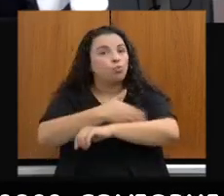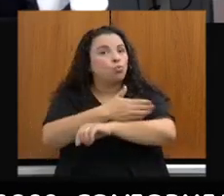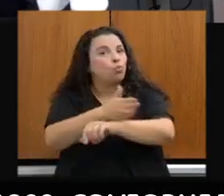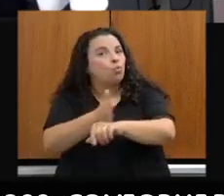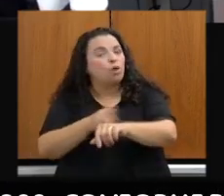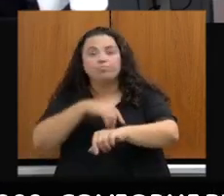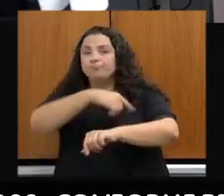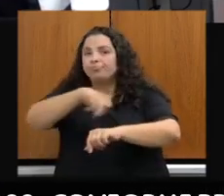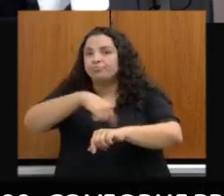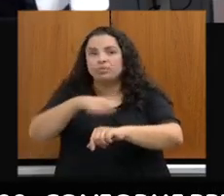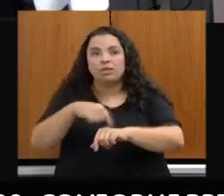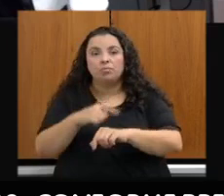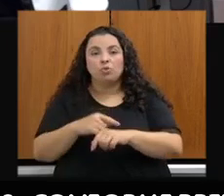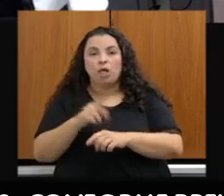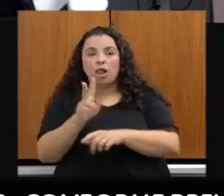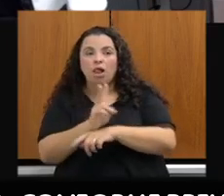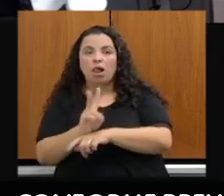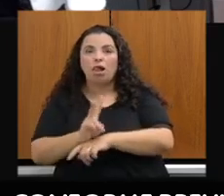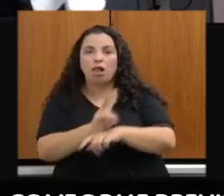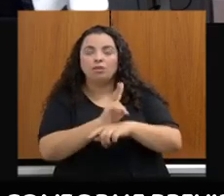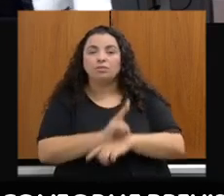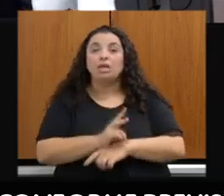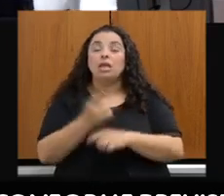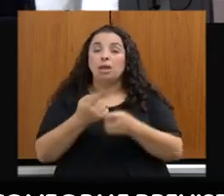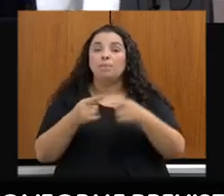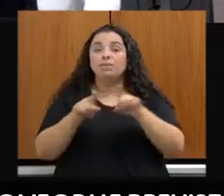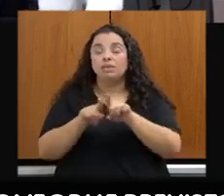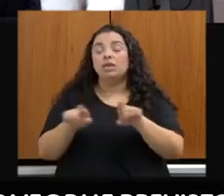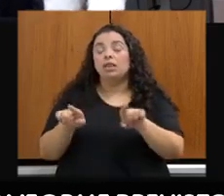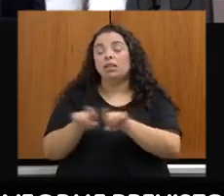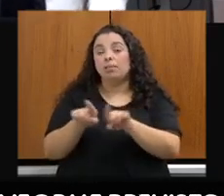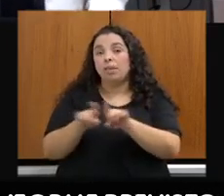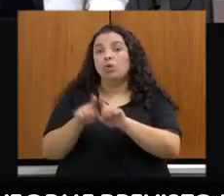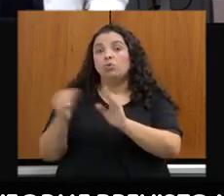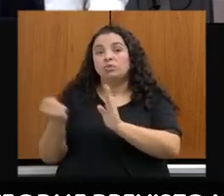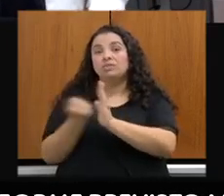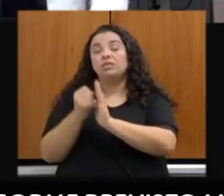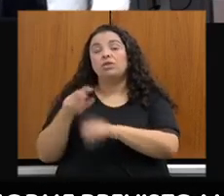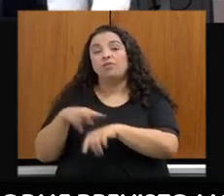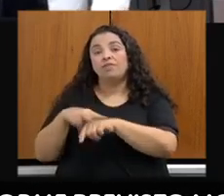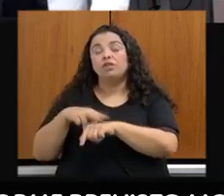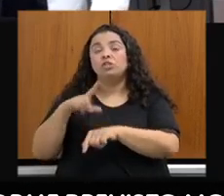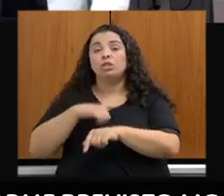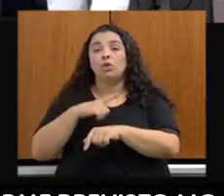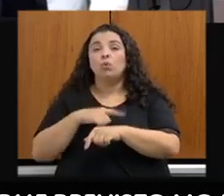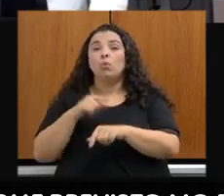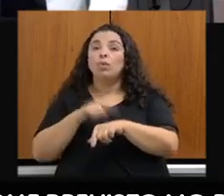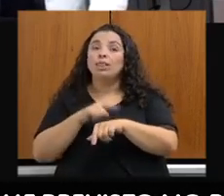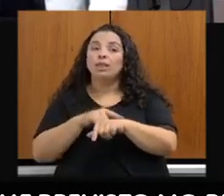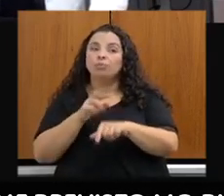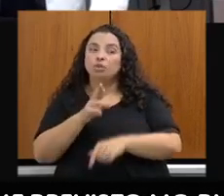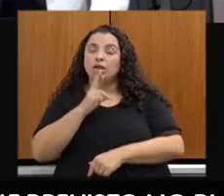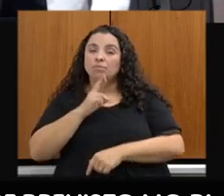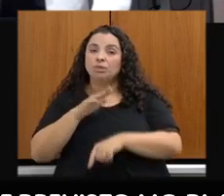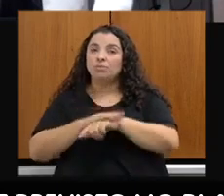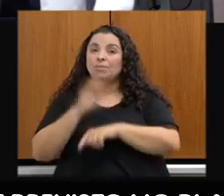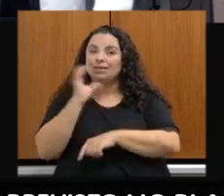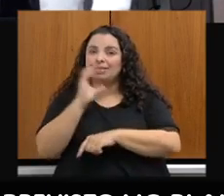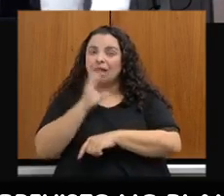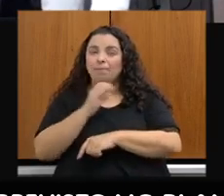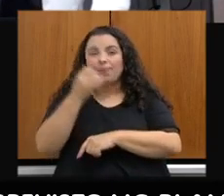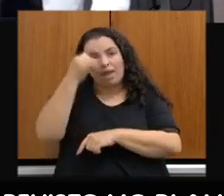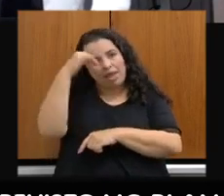parceria do Selo Verde, ter uma redução no tempo de resposta, ainda mais, para que nós evitemos o aumento